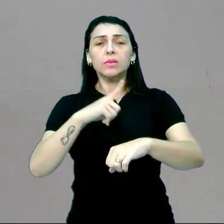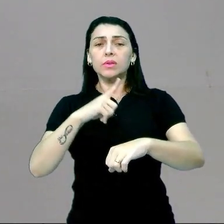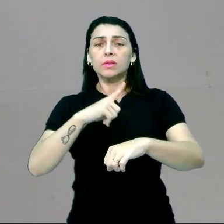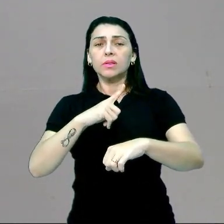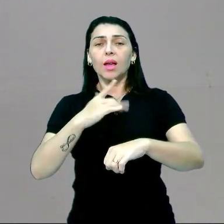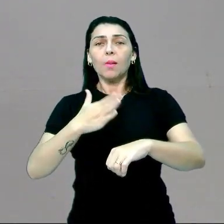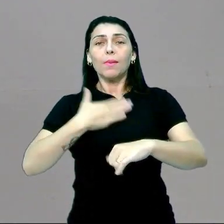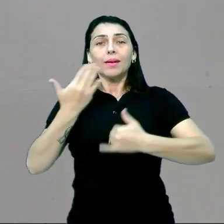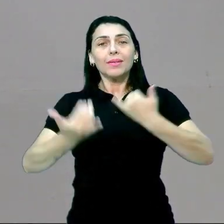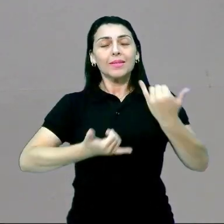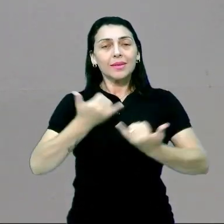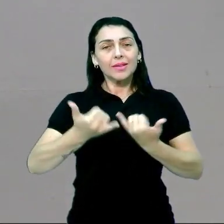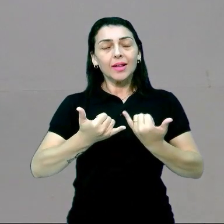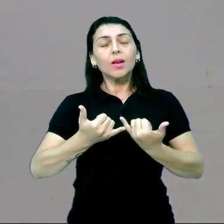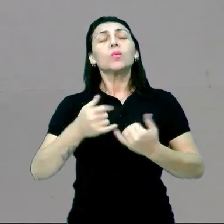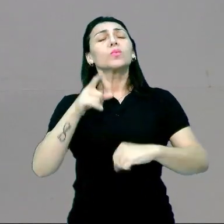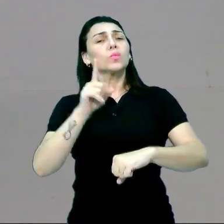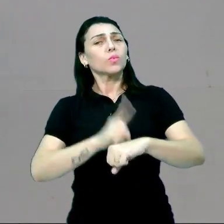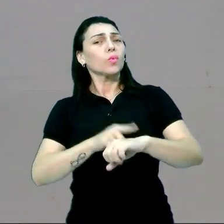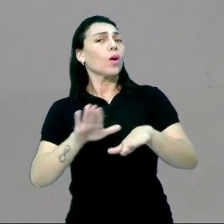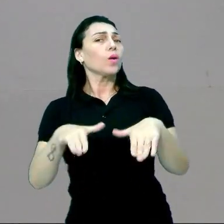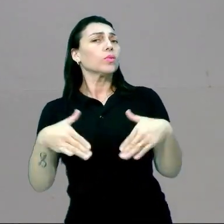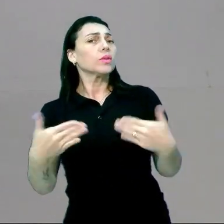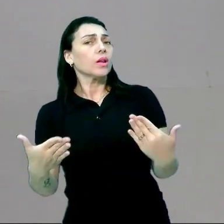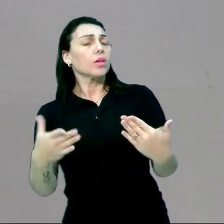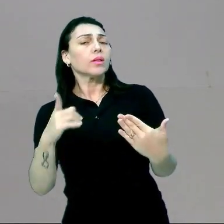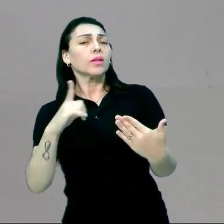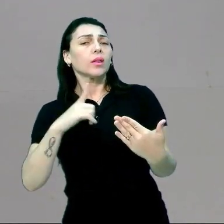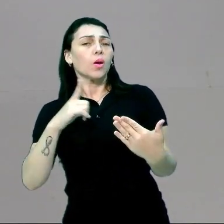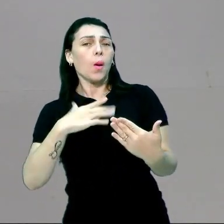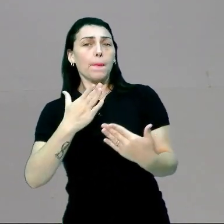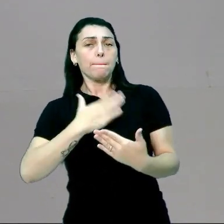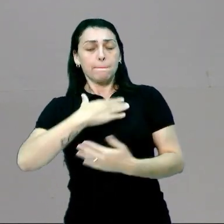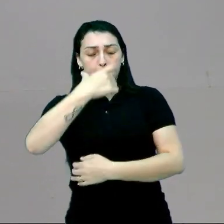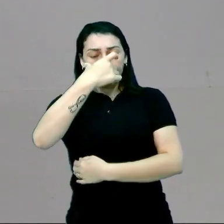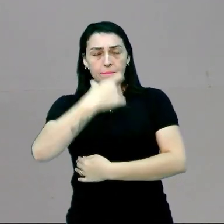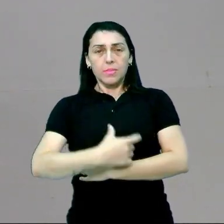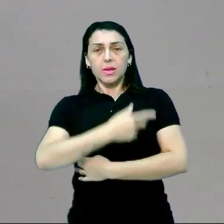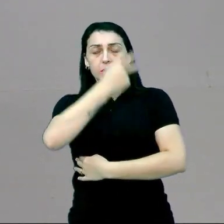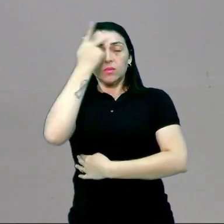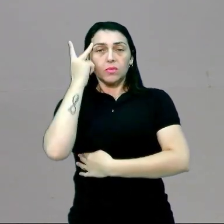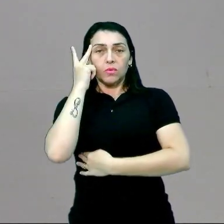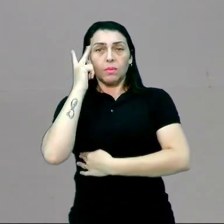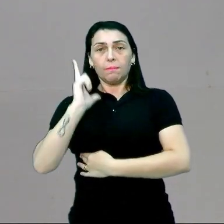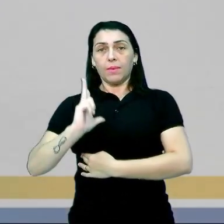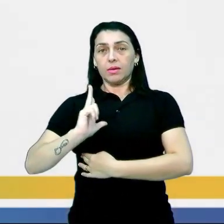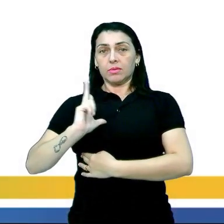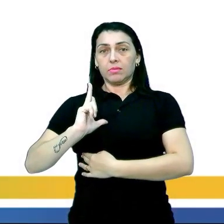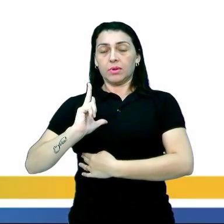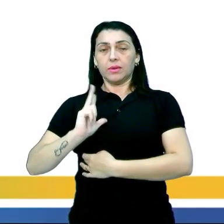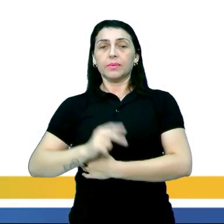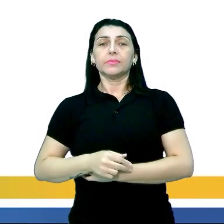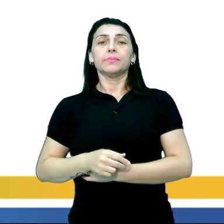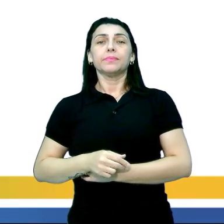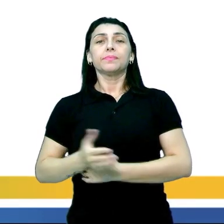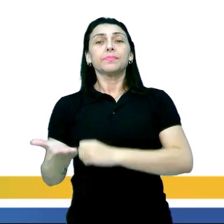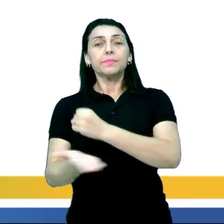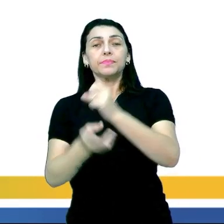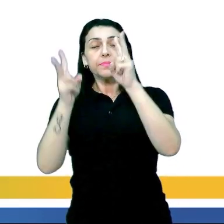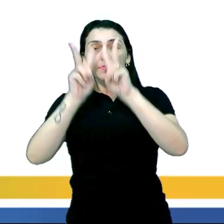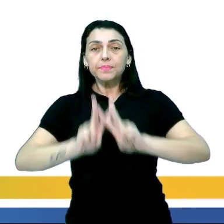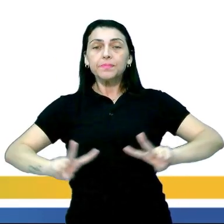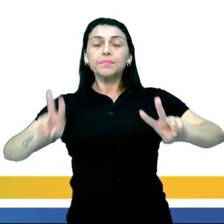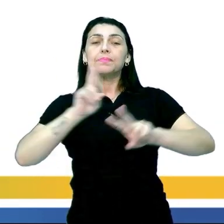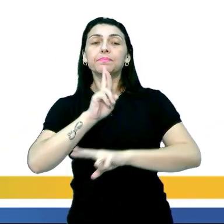para o lazer? Qual o tempo eu tenho para o meu ser? Com base nisso, vamos visualizar?